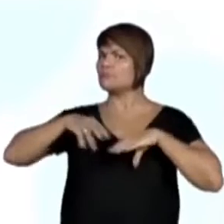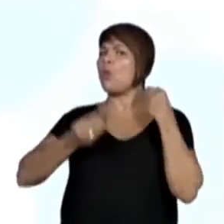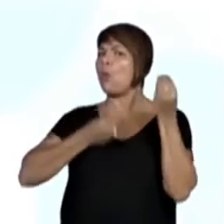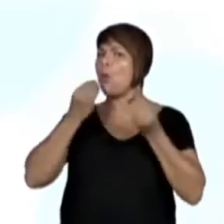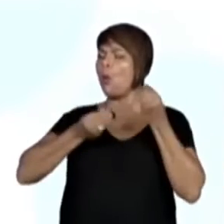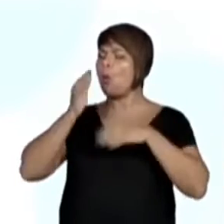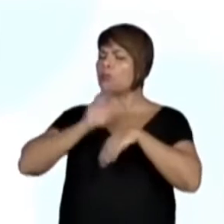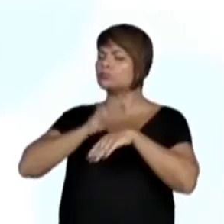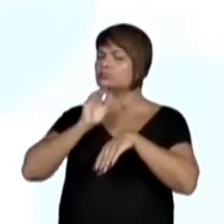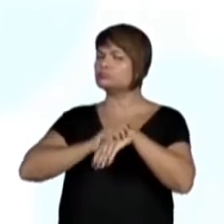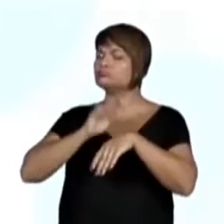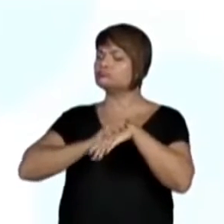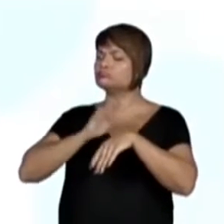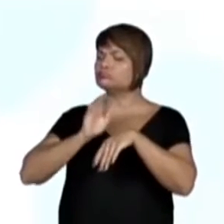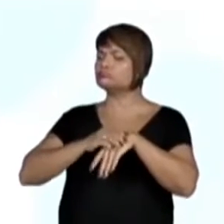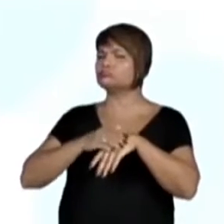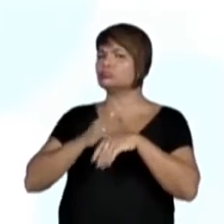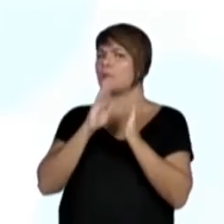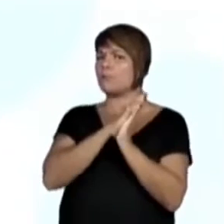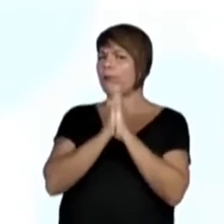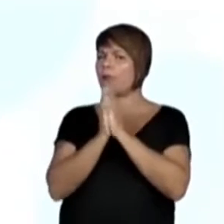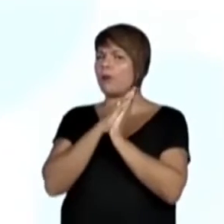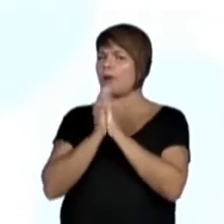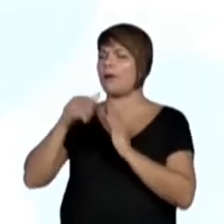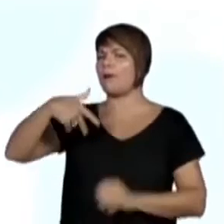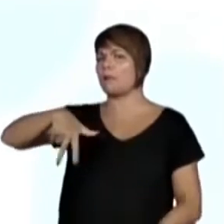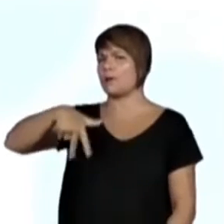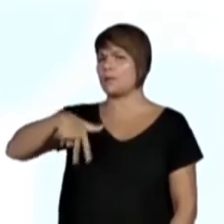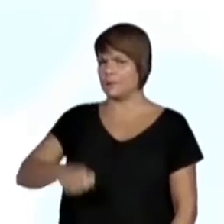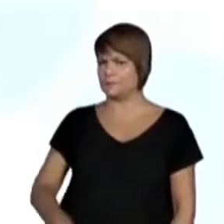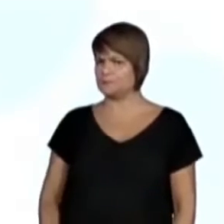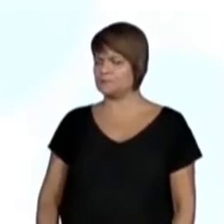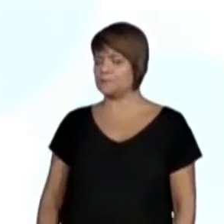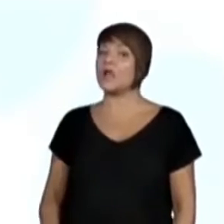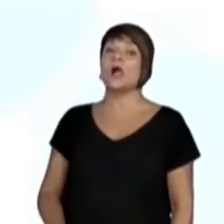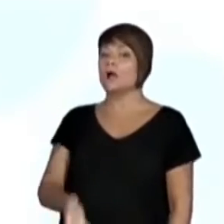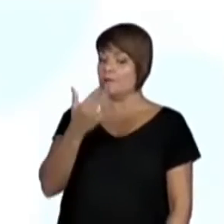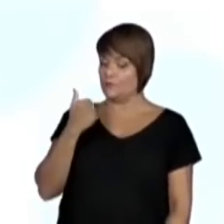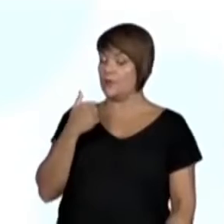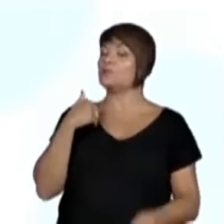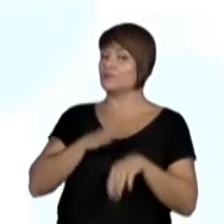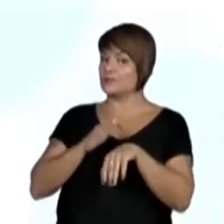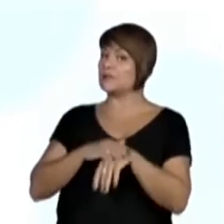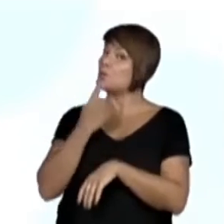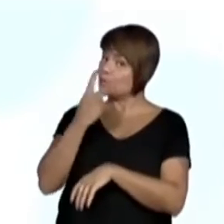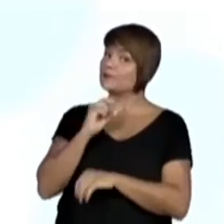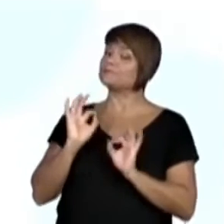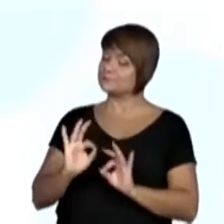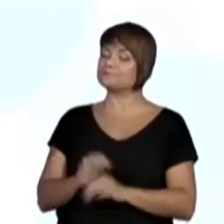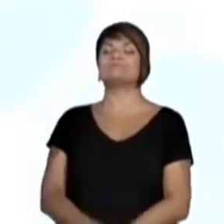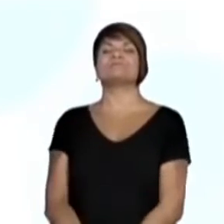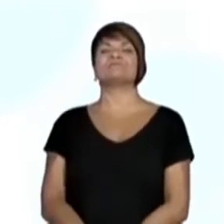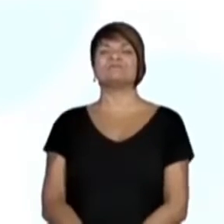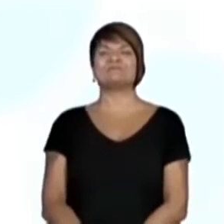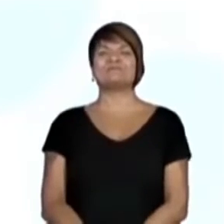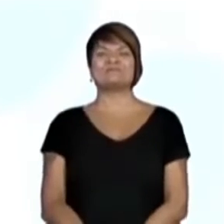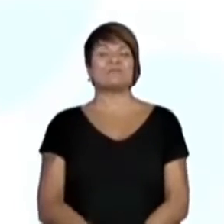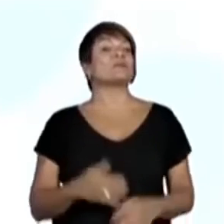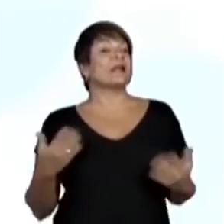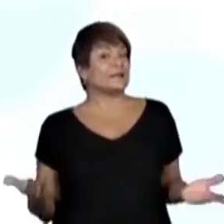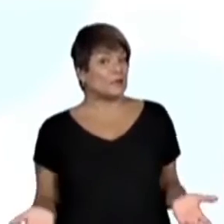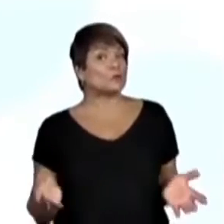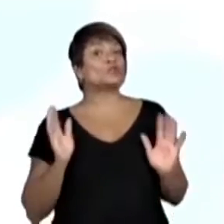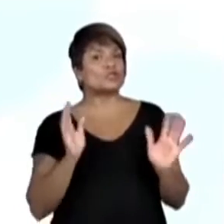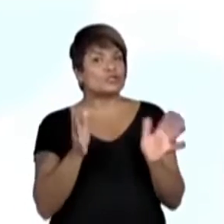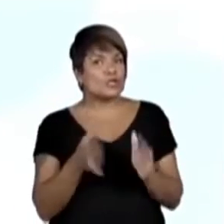confeccionar a boneca Abayomi. E vamos confeccionar uma. Hum, então hoje, igual eu já falei,